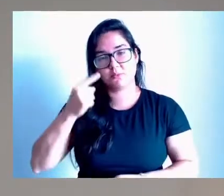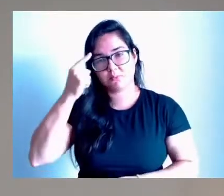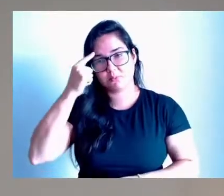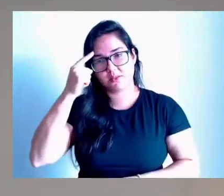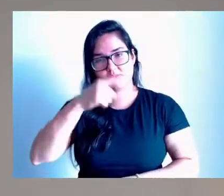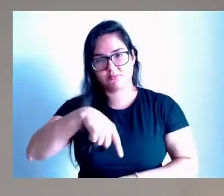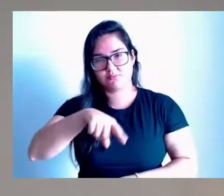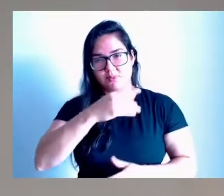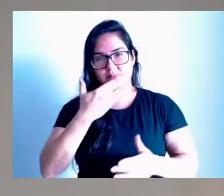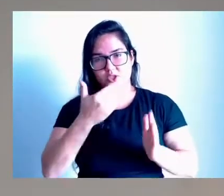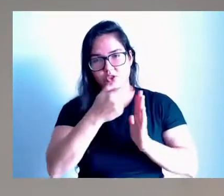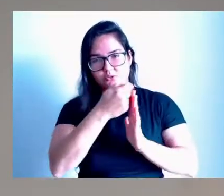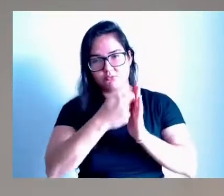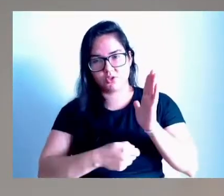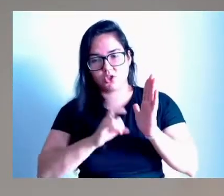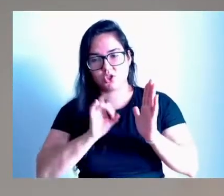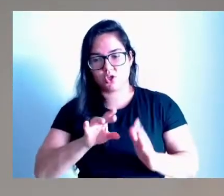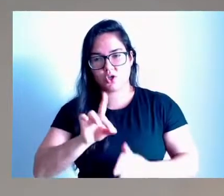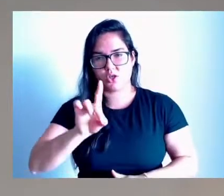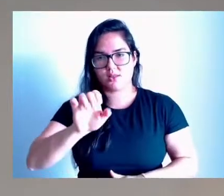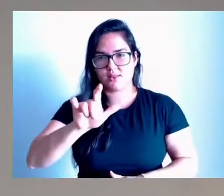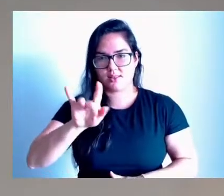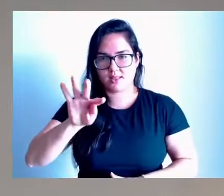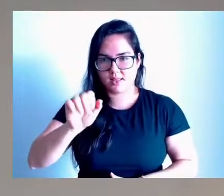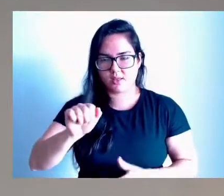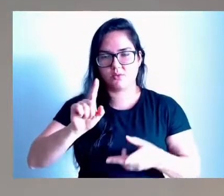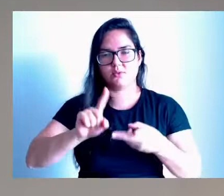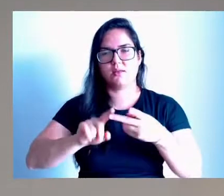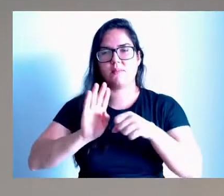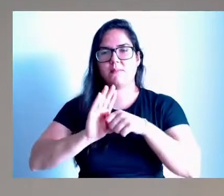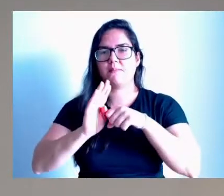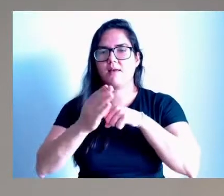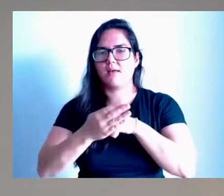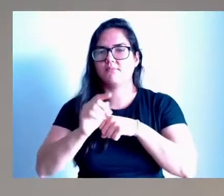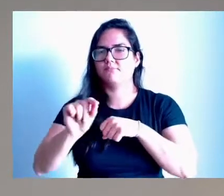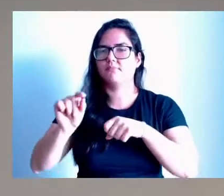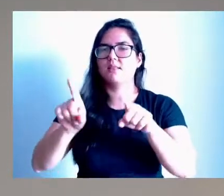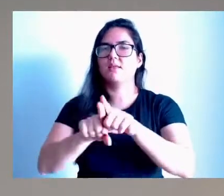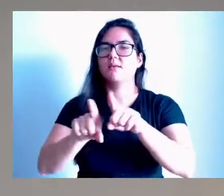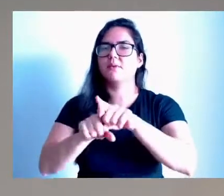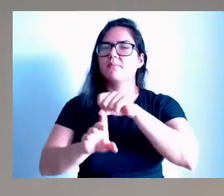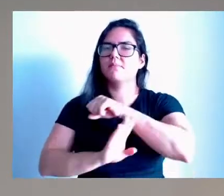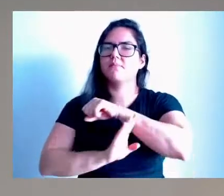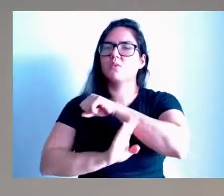não incluam só o Delta Vilha, o bairro Beira Rio, e que incluam o Bigoçu como um todo,